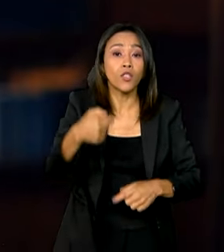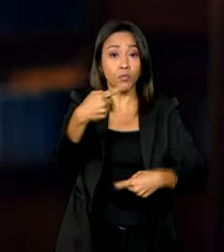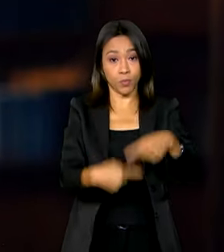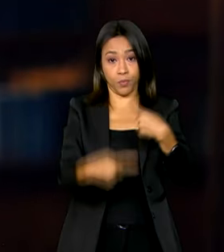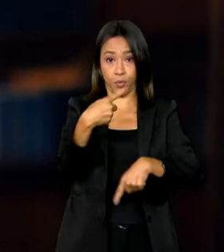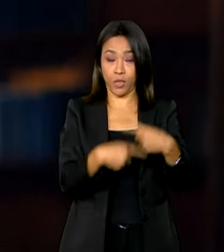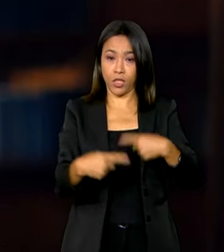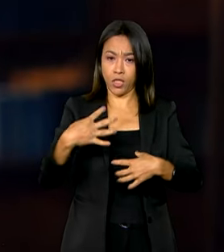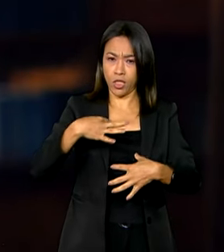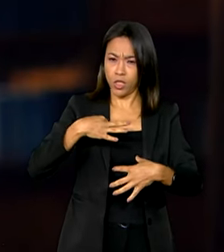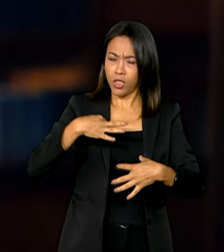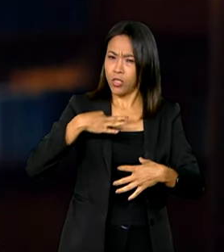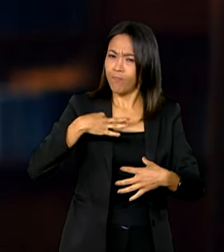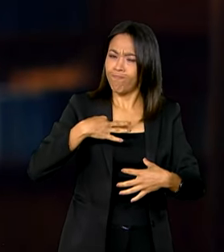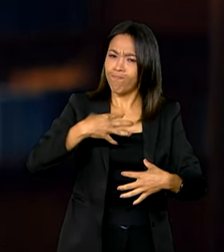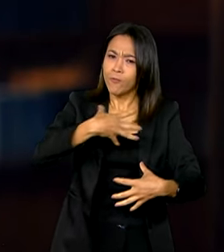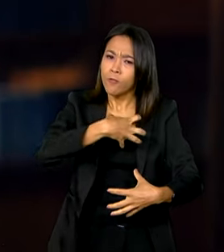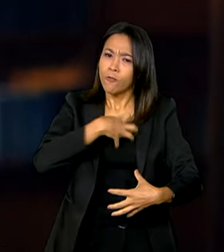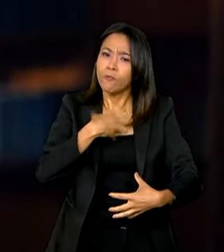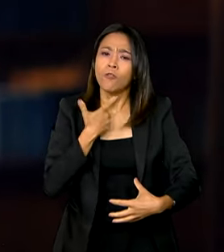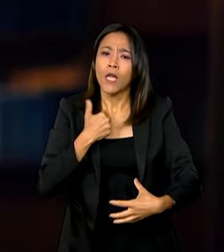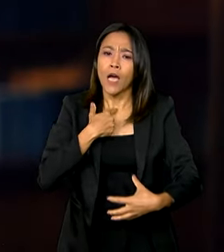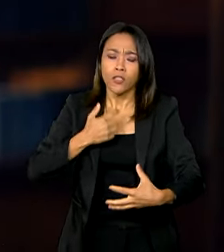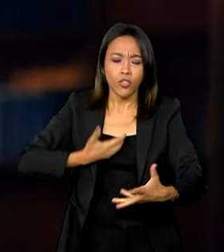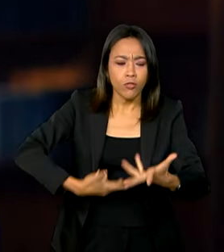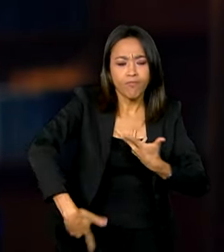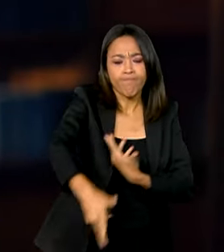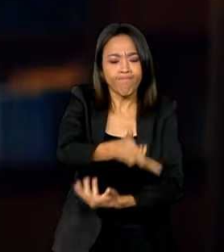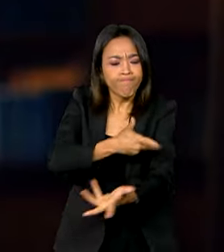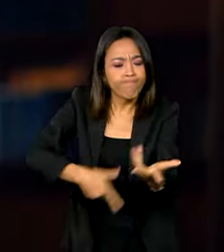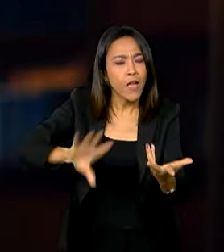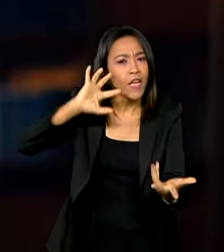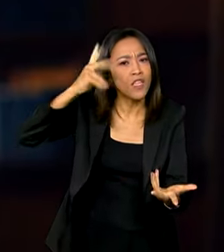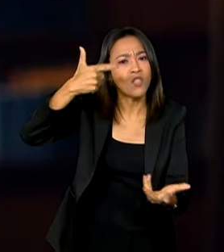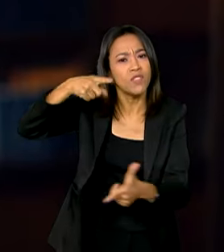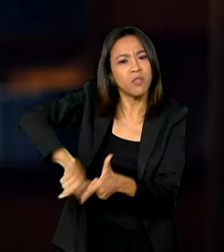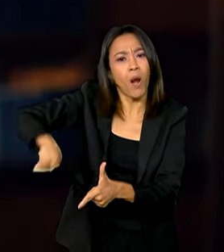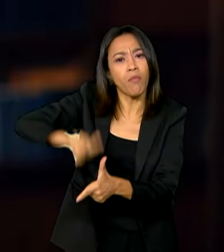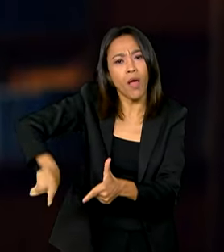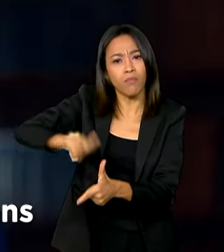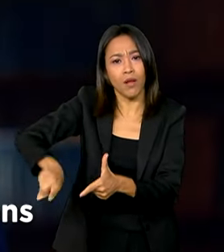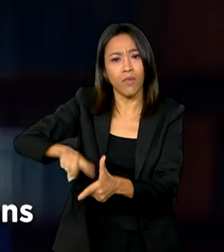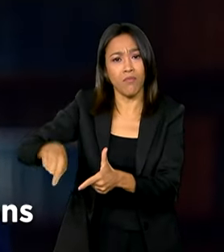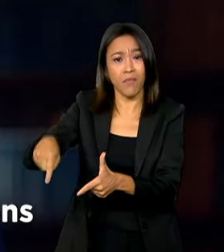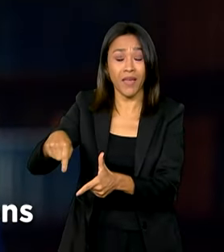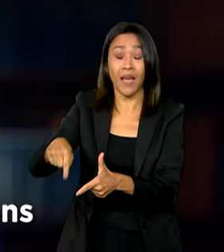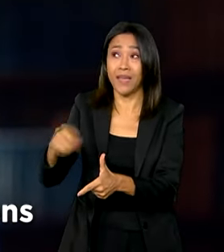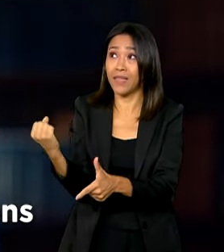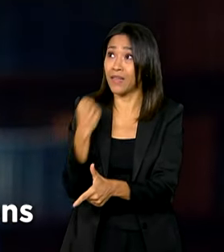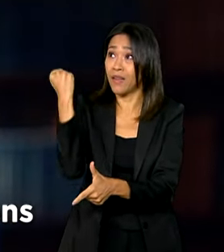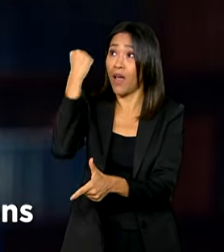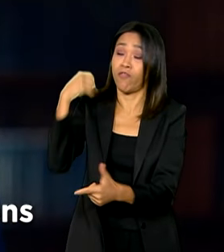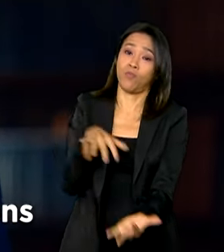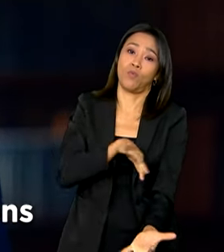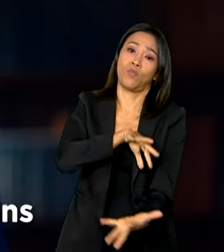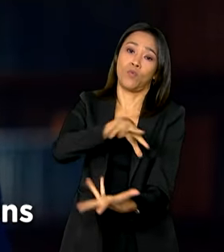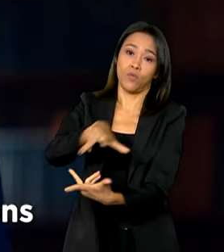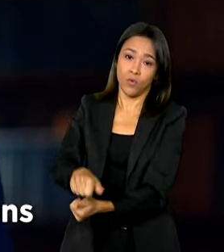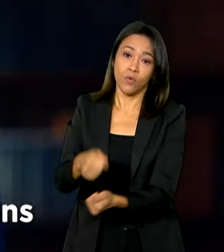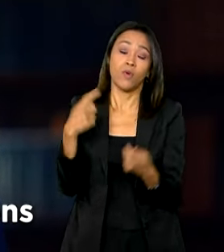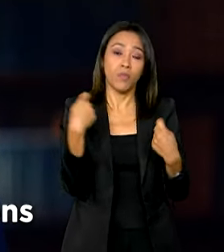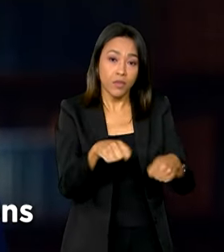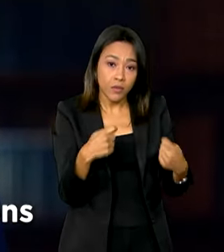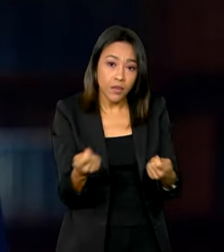espírito de solidariedade de enfrentar essa chaga que ainda assombra a humanidade. Precisamos legar para